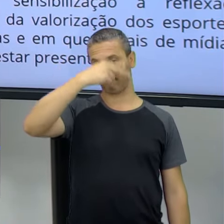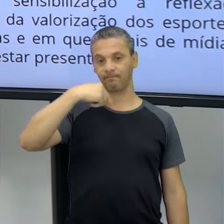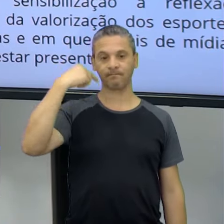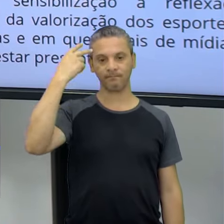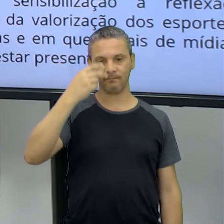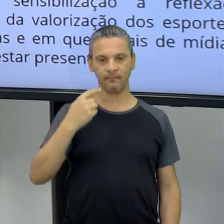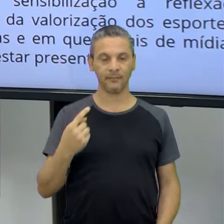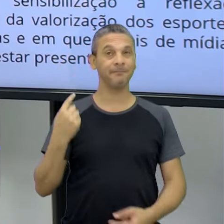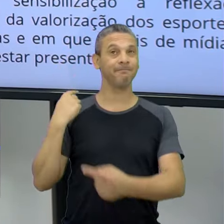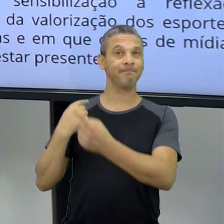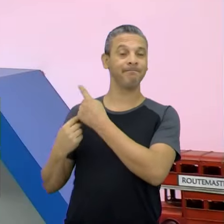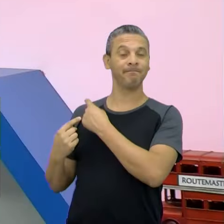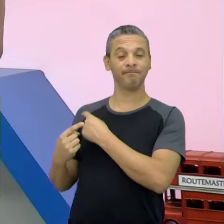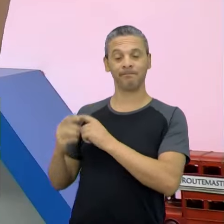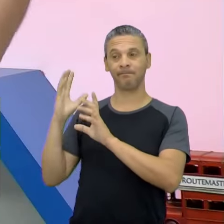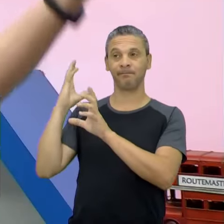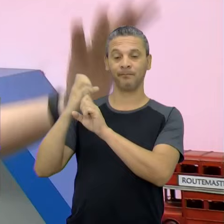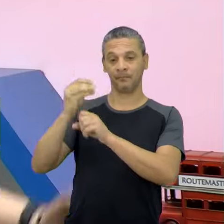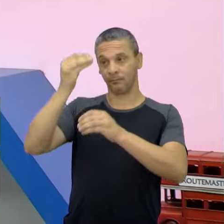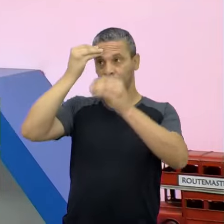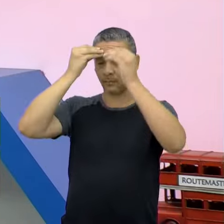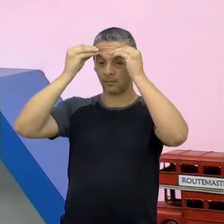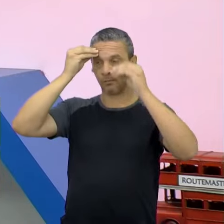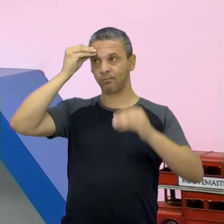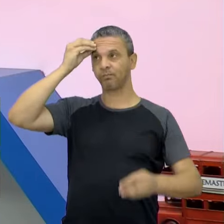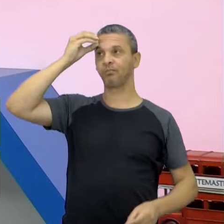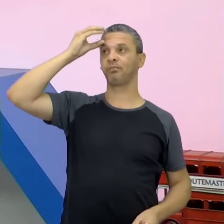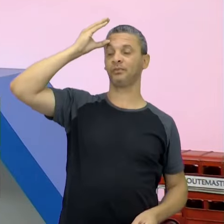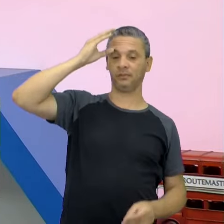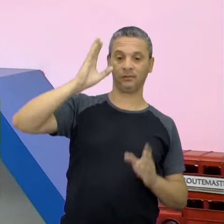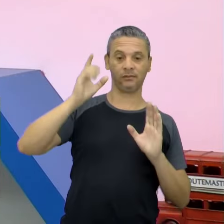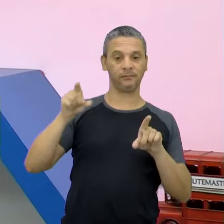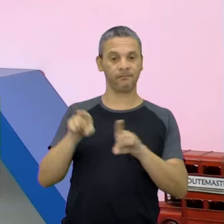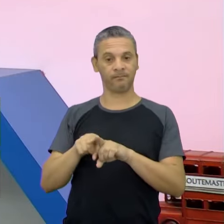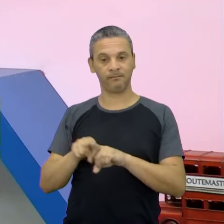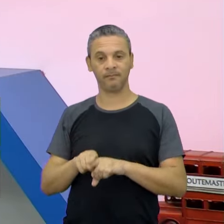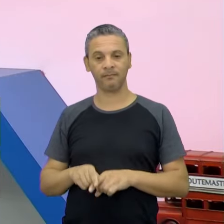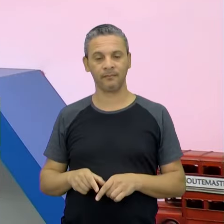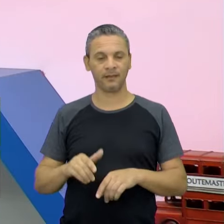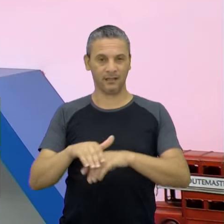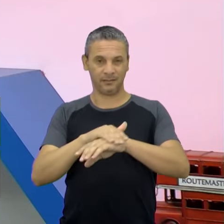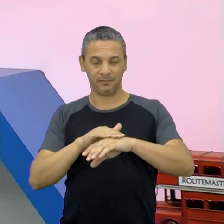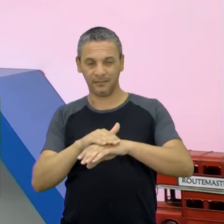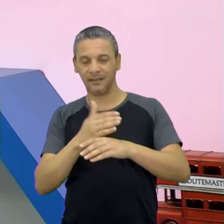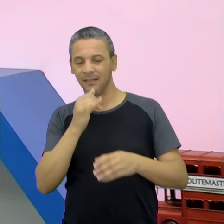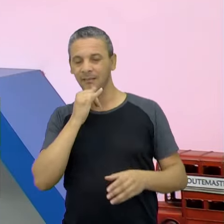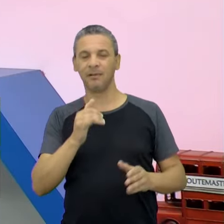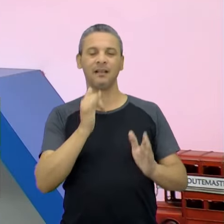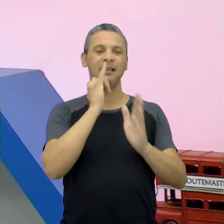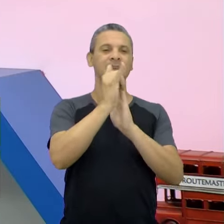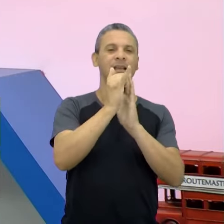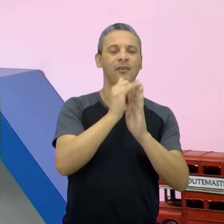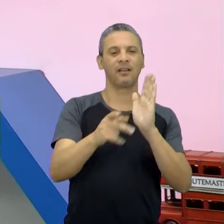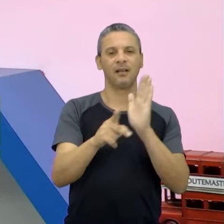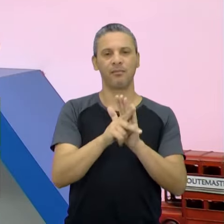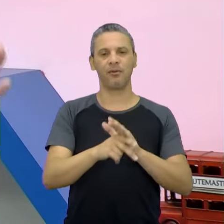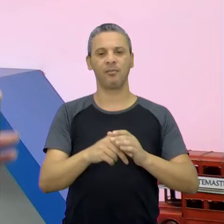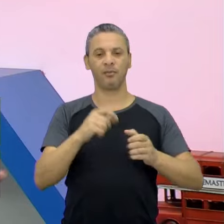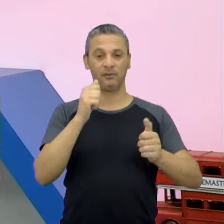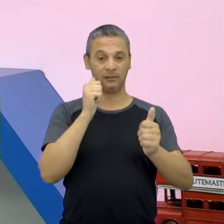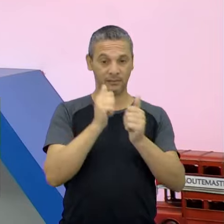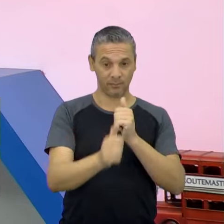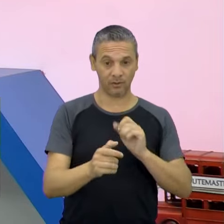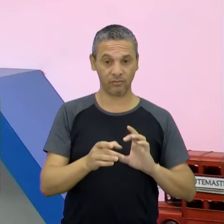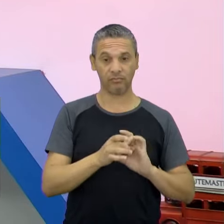uma bagagem, Sim, a gente já vem conversando sobre isso. E achar uma crônica esportiva que seja liberada, eu até